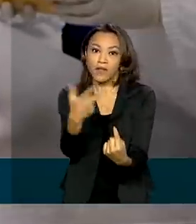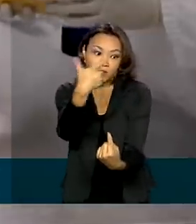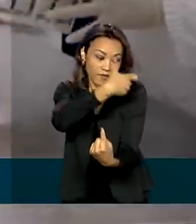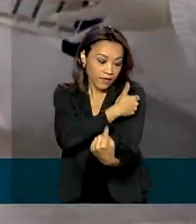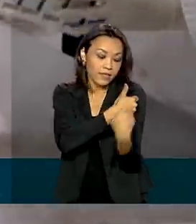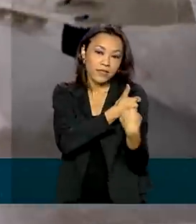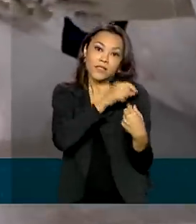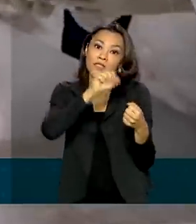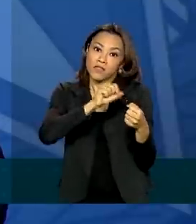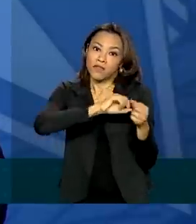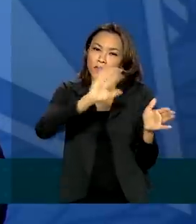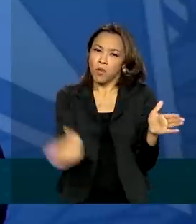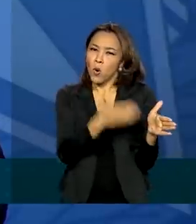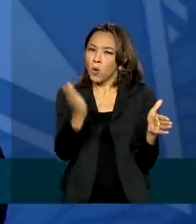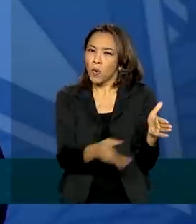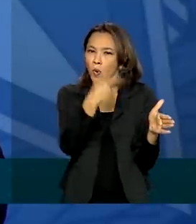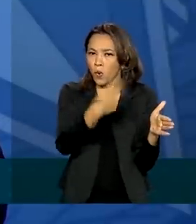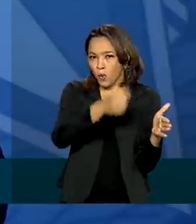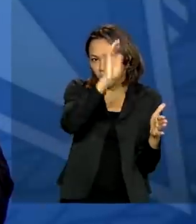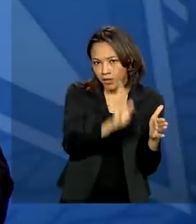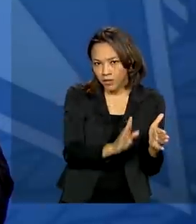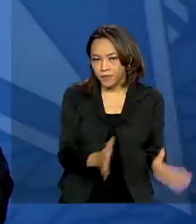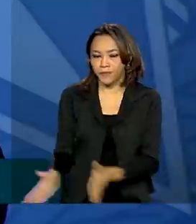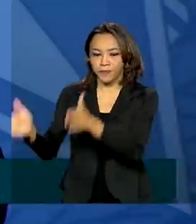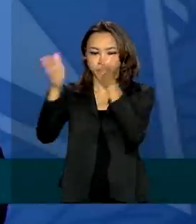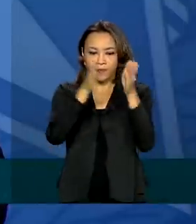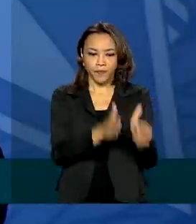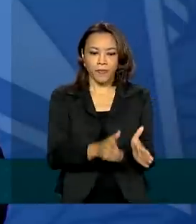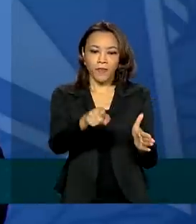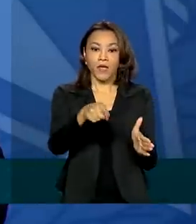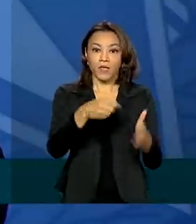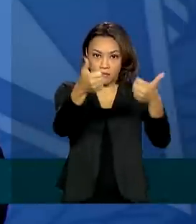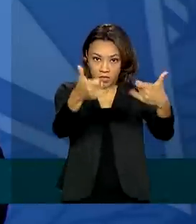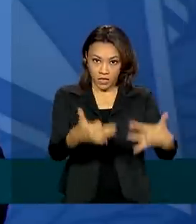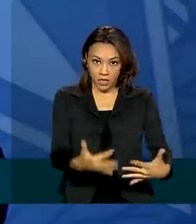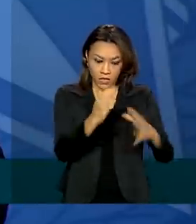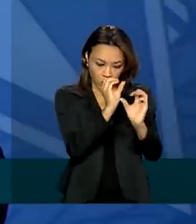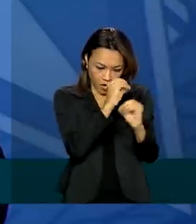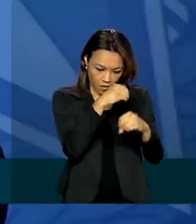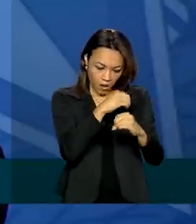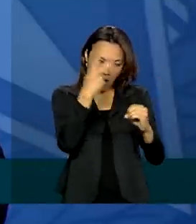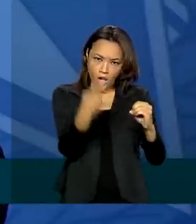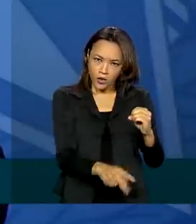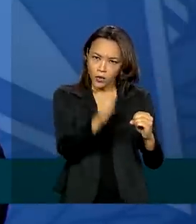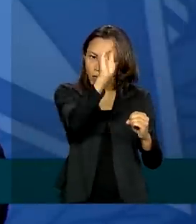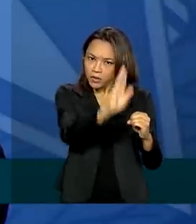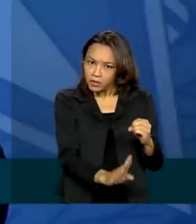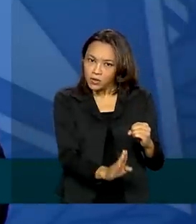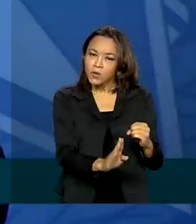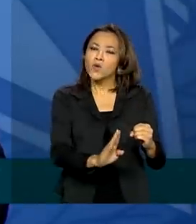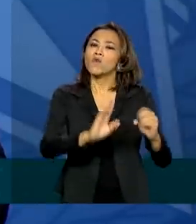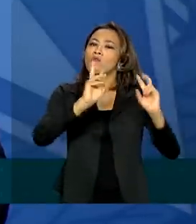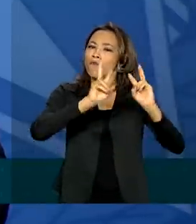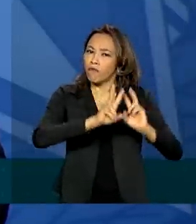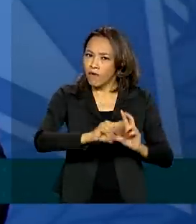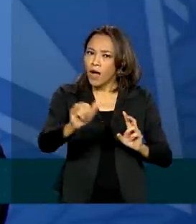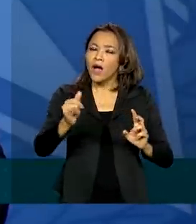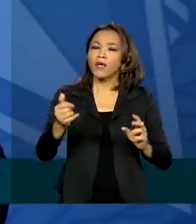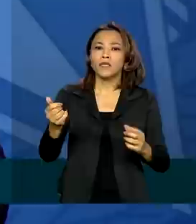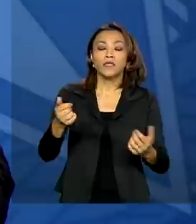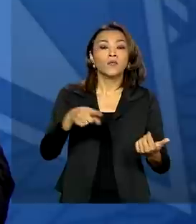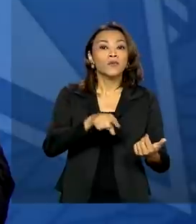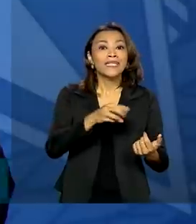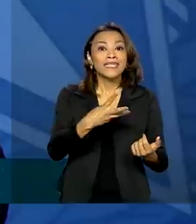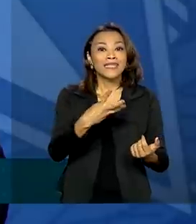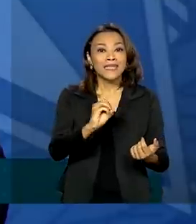produzidas no Brasil. Os nossos laboratórios, os nossos grandes produtores, vão produzir juntos algo em torno de